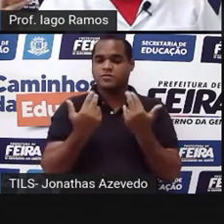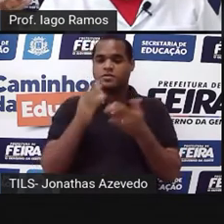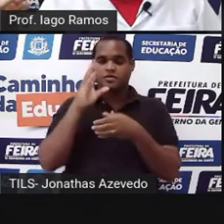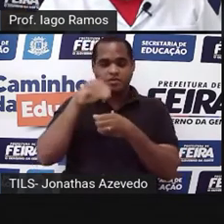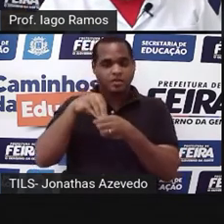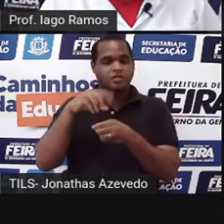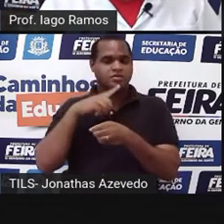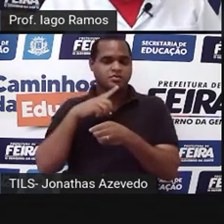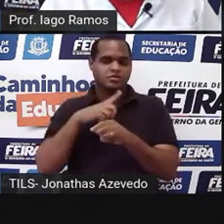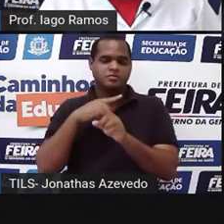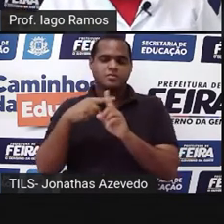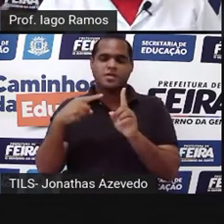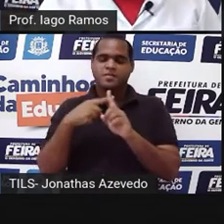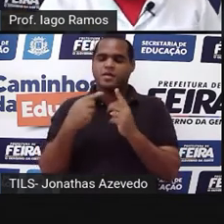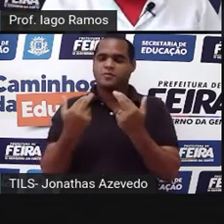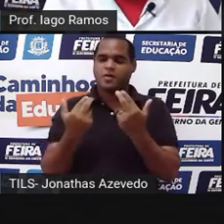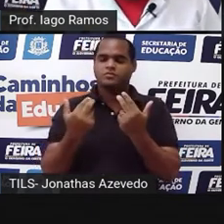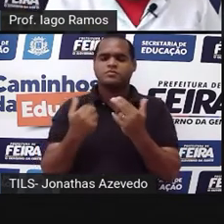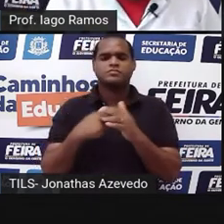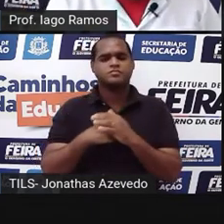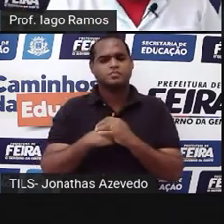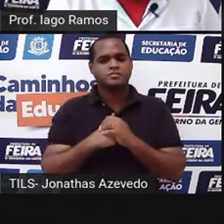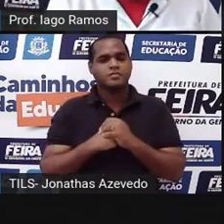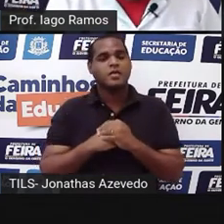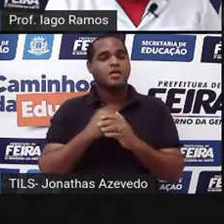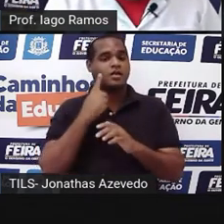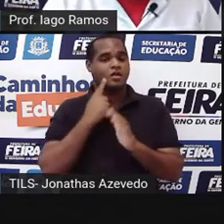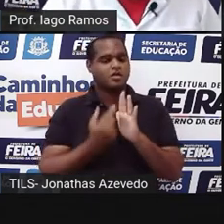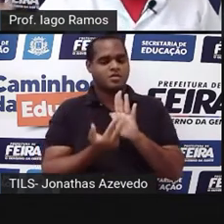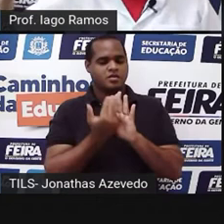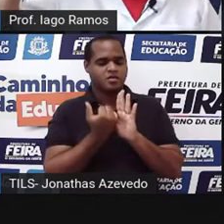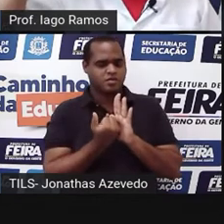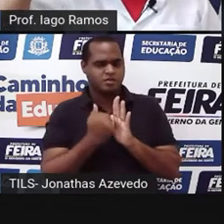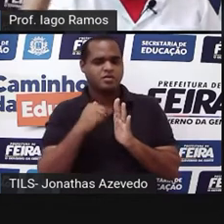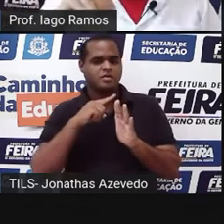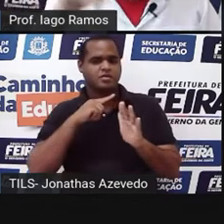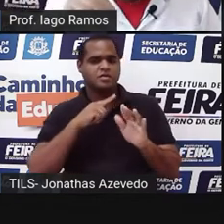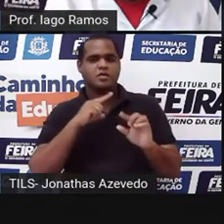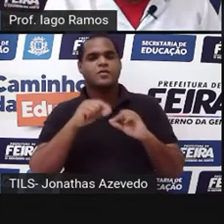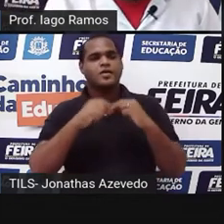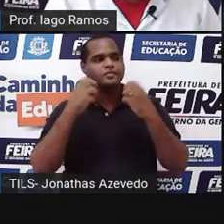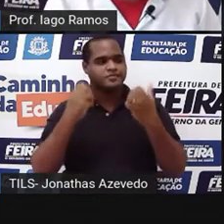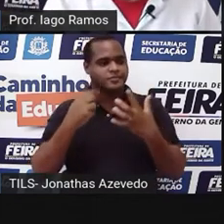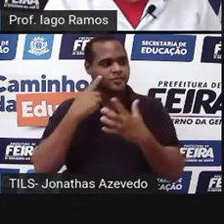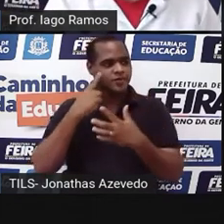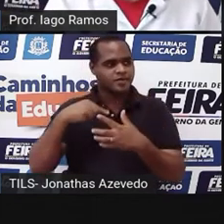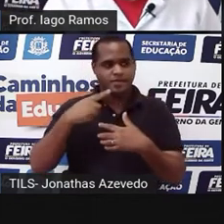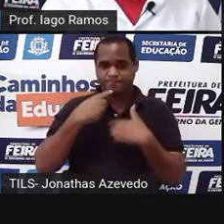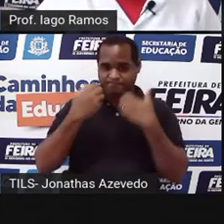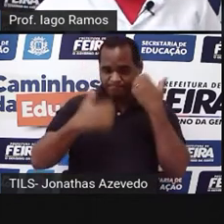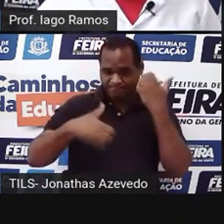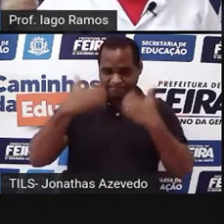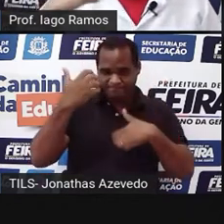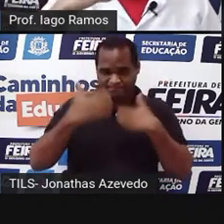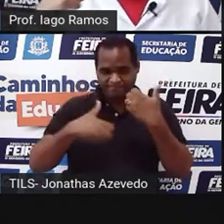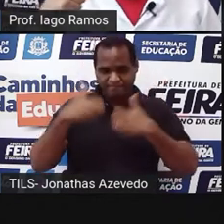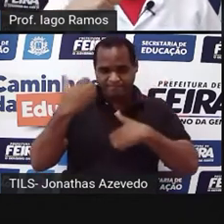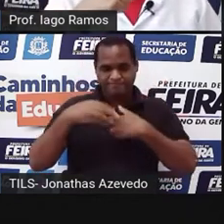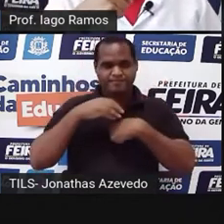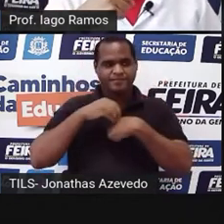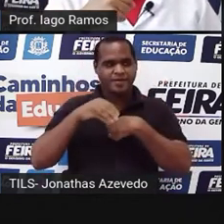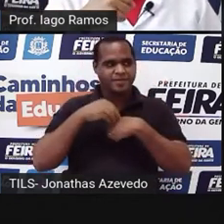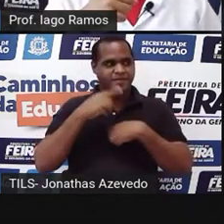geométricas planas. E as figuras geométricas planas que a gente está falando aqui nessa aula, como já